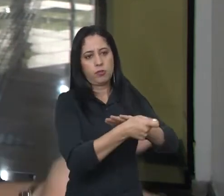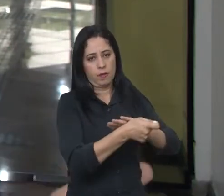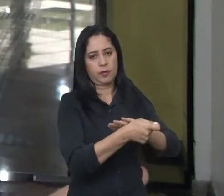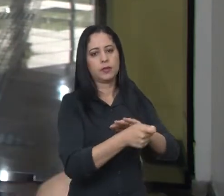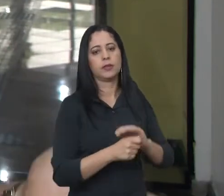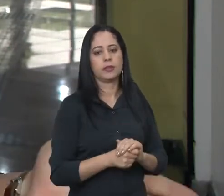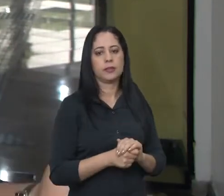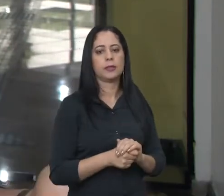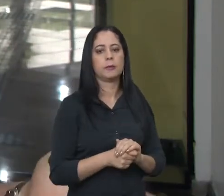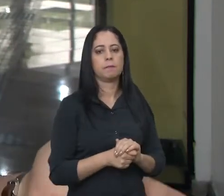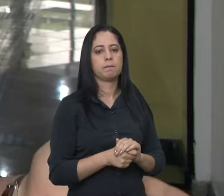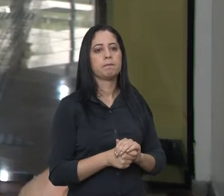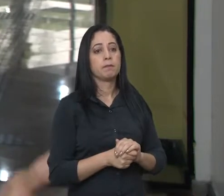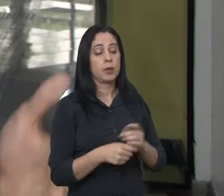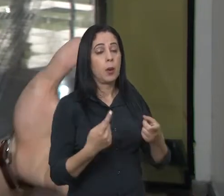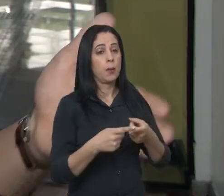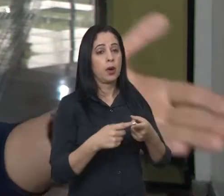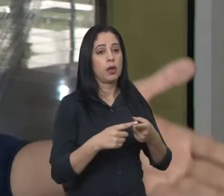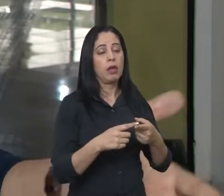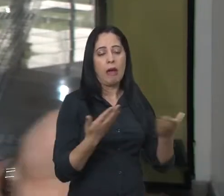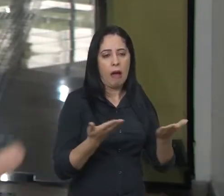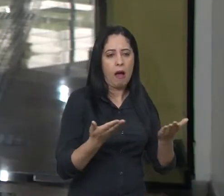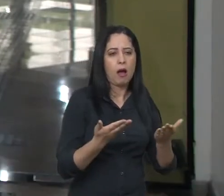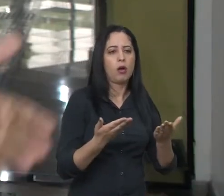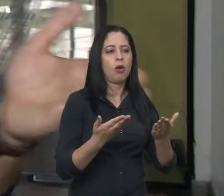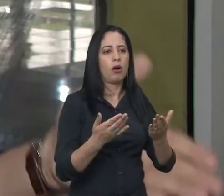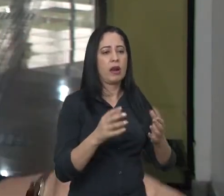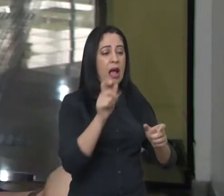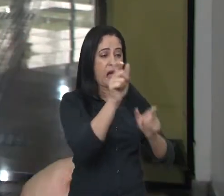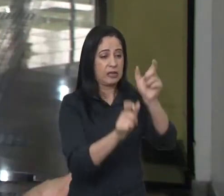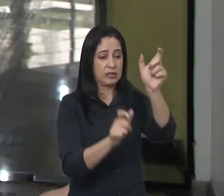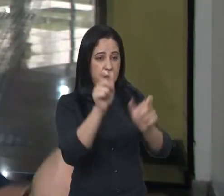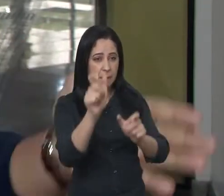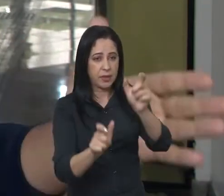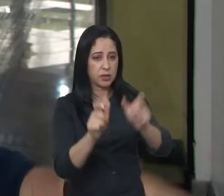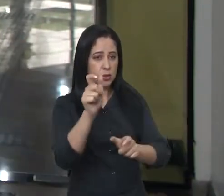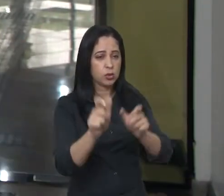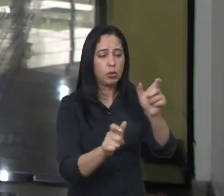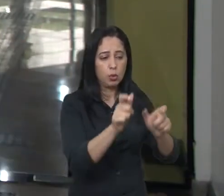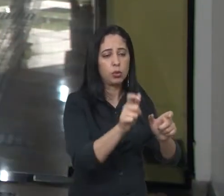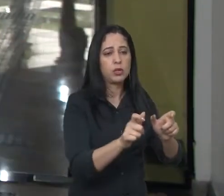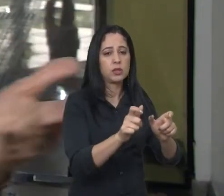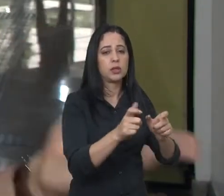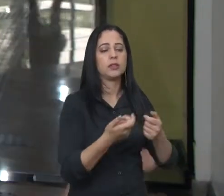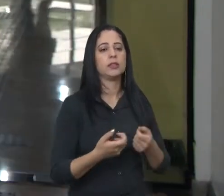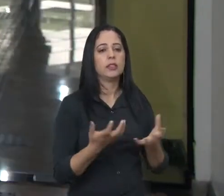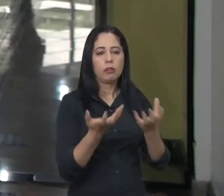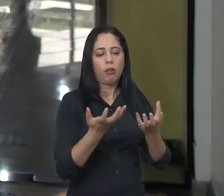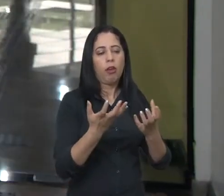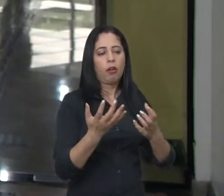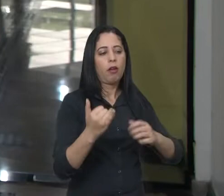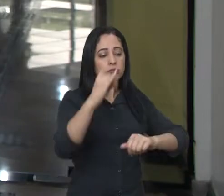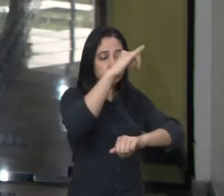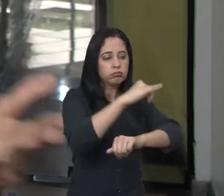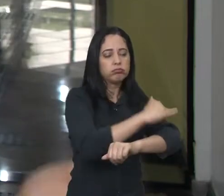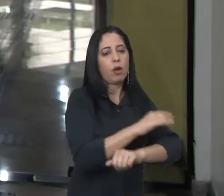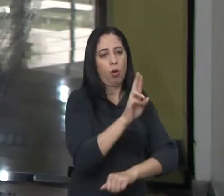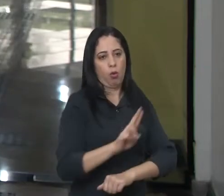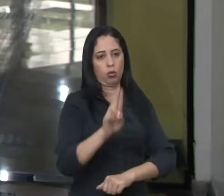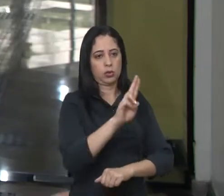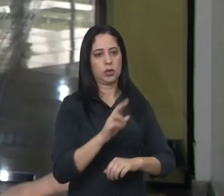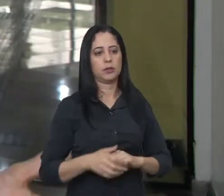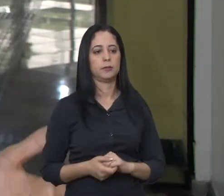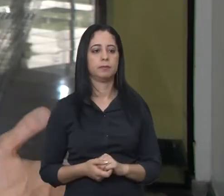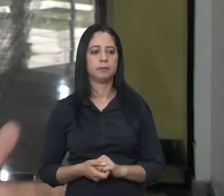a partir desses investimentos, das melhorias que acontecerão ali, até para atender um maior número de pessoas, que é a